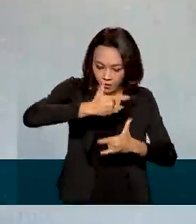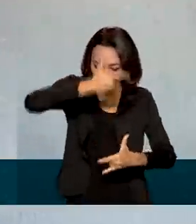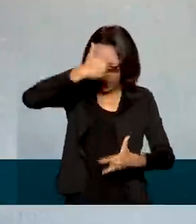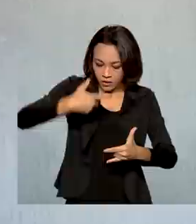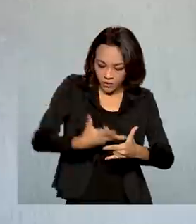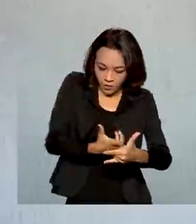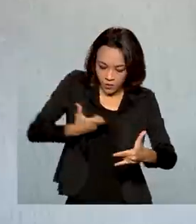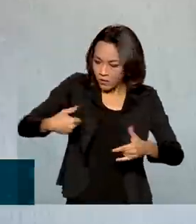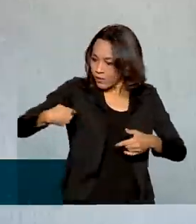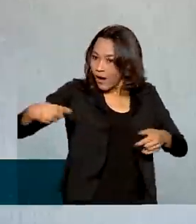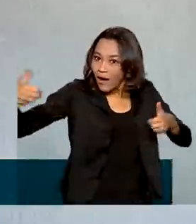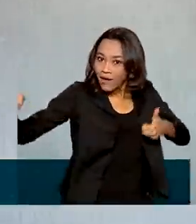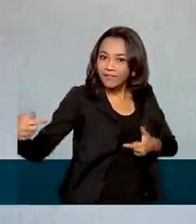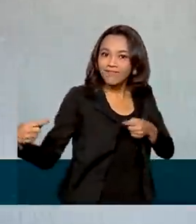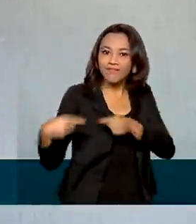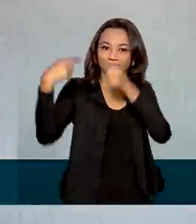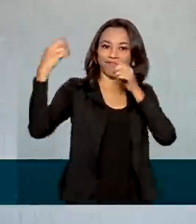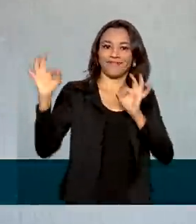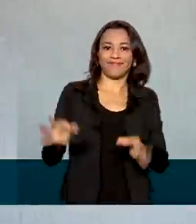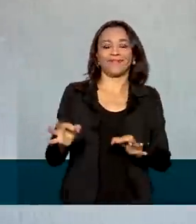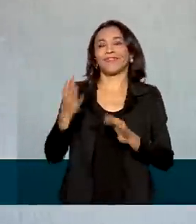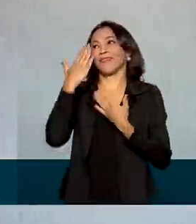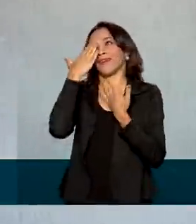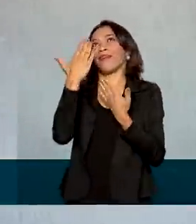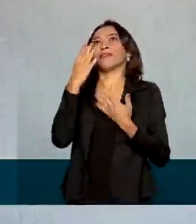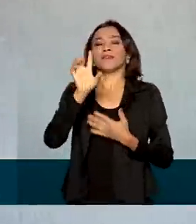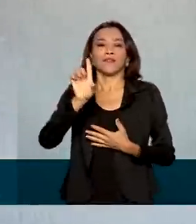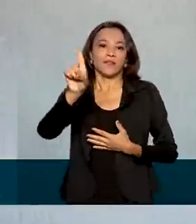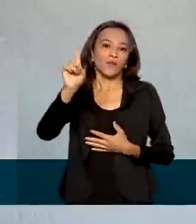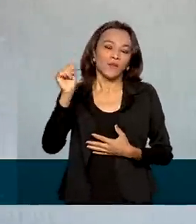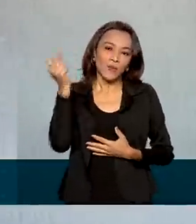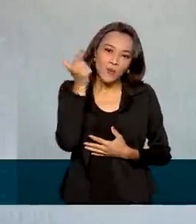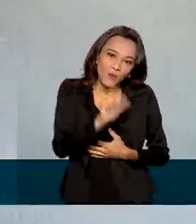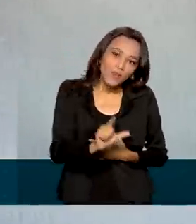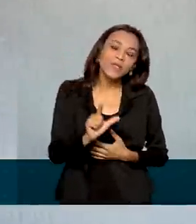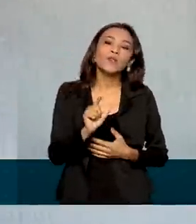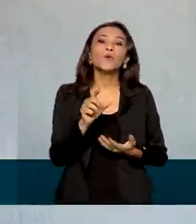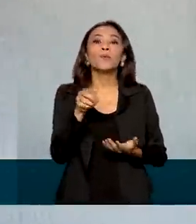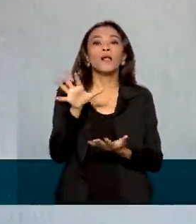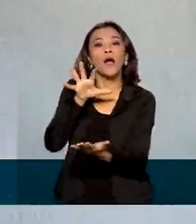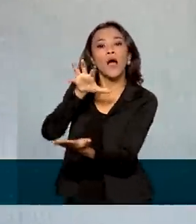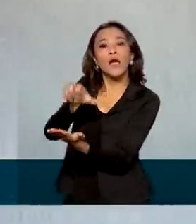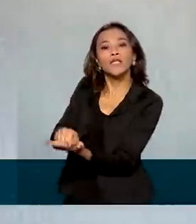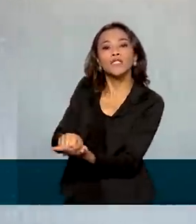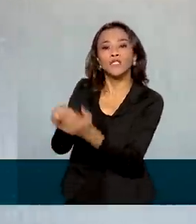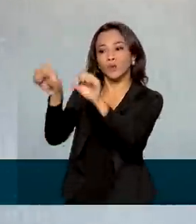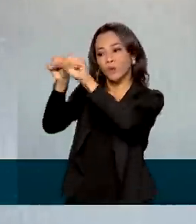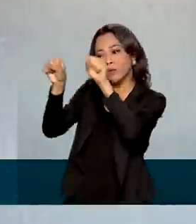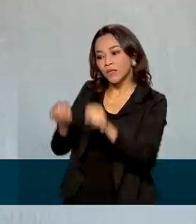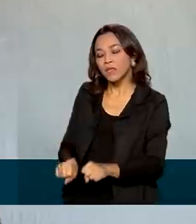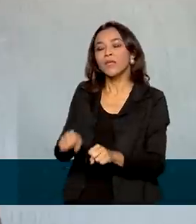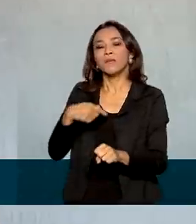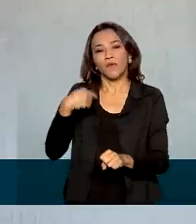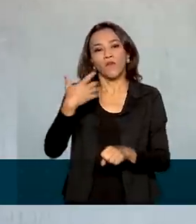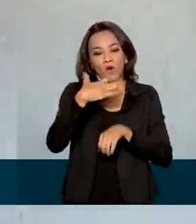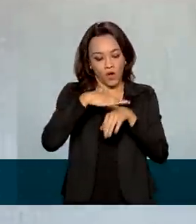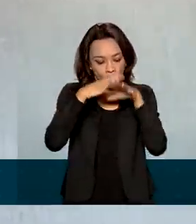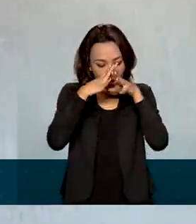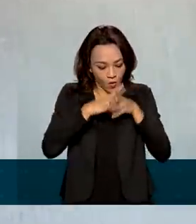graças a Deus, encontramos dentro do banco de doadores, que foi essencial no meu processo de cura,